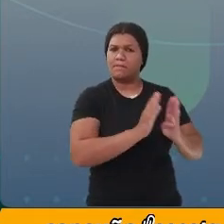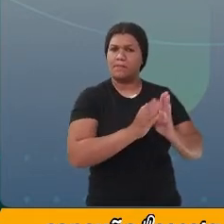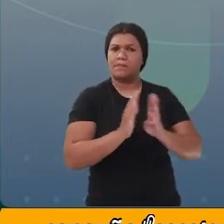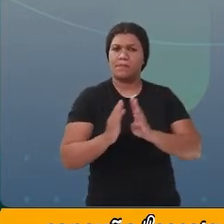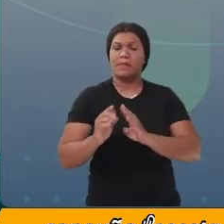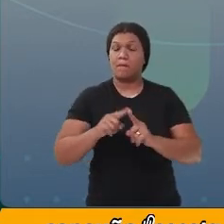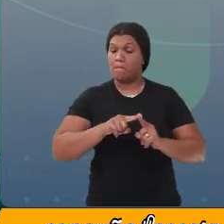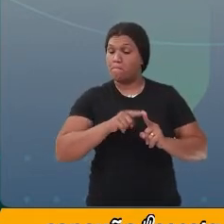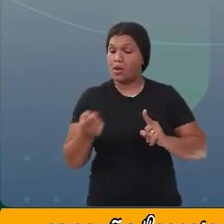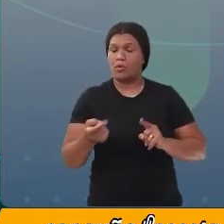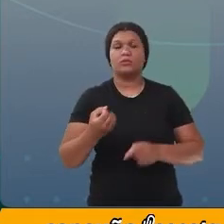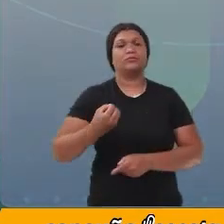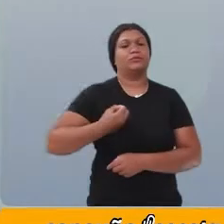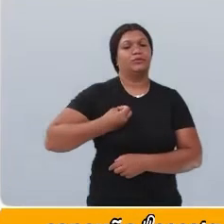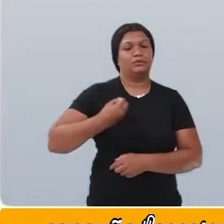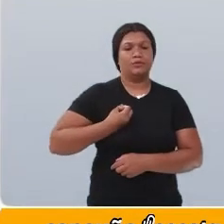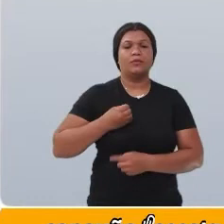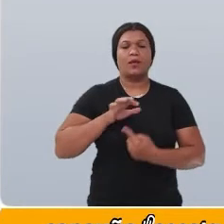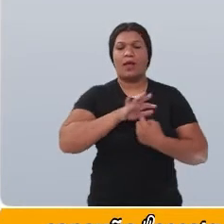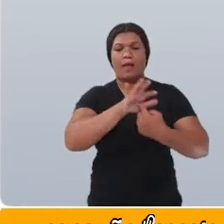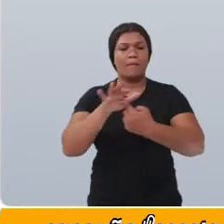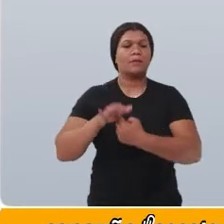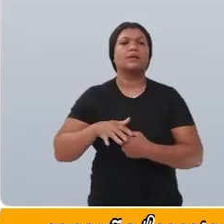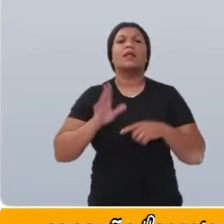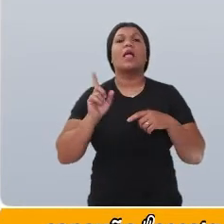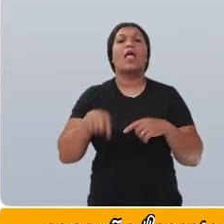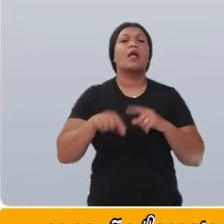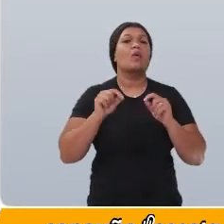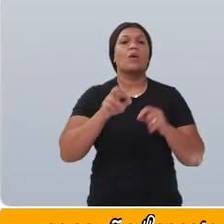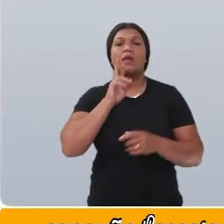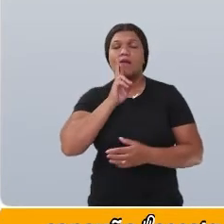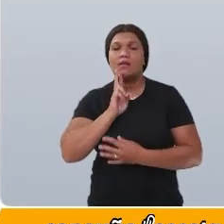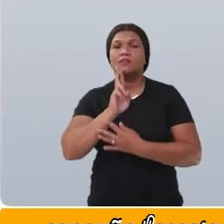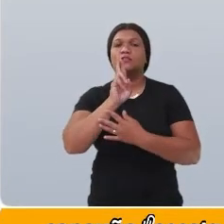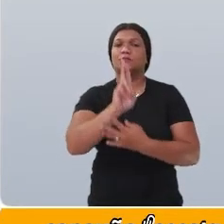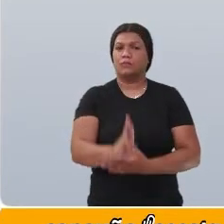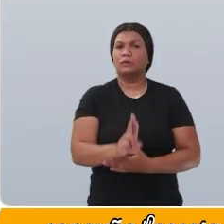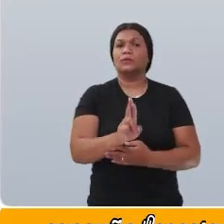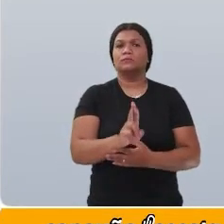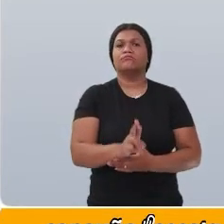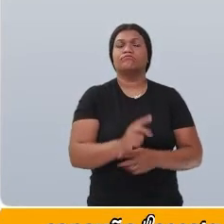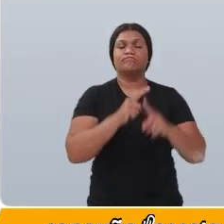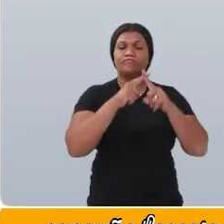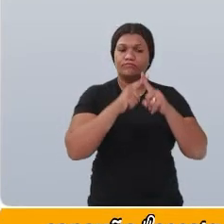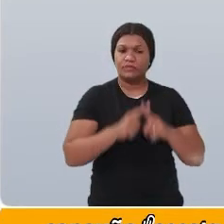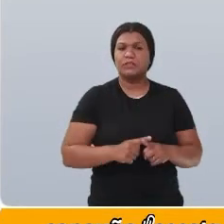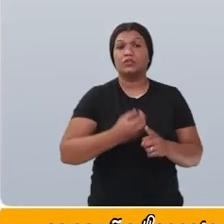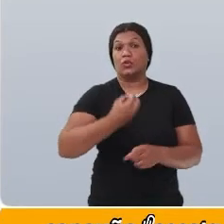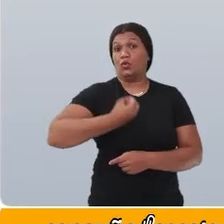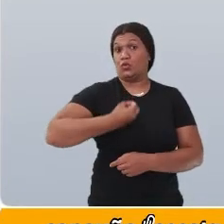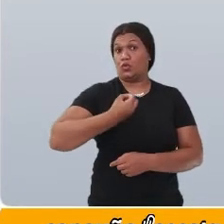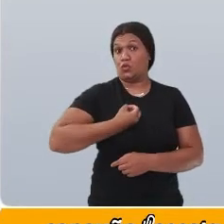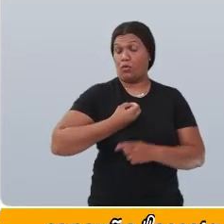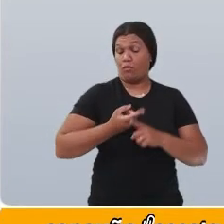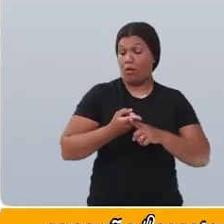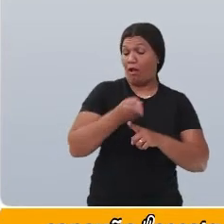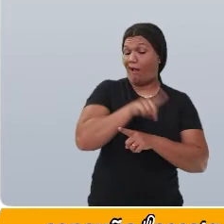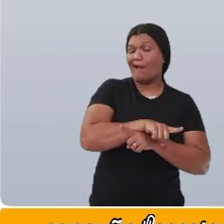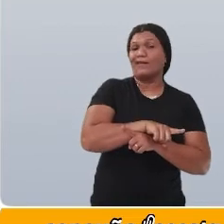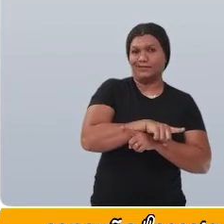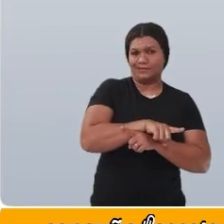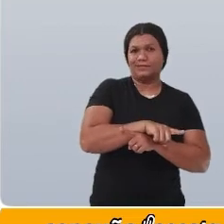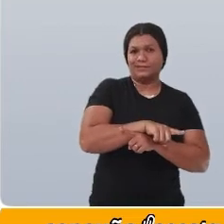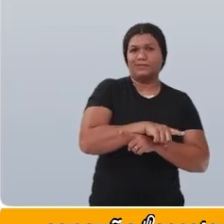próximo número apresentado é o resultado da multiplicação do número anterior